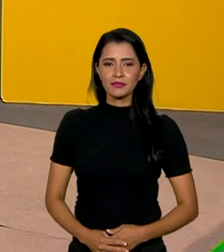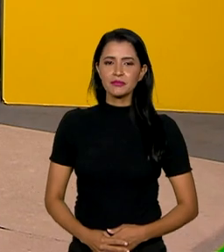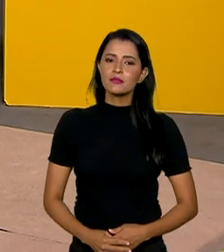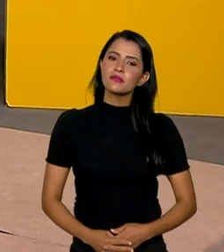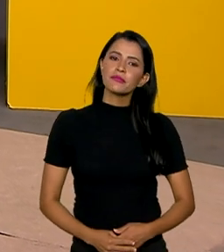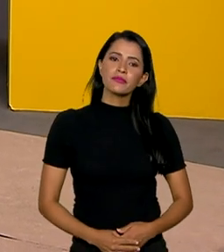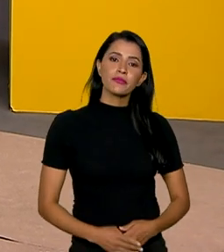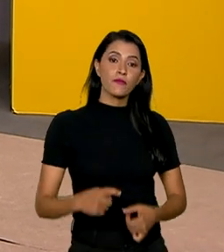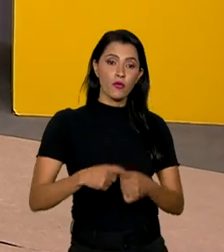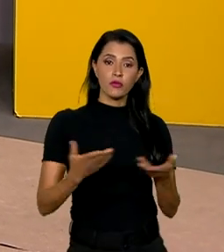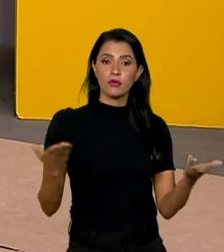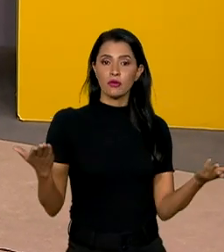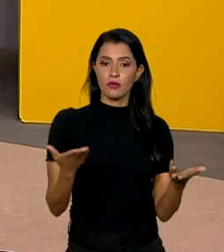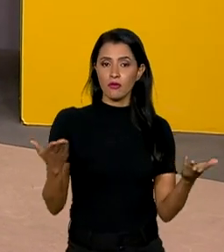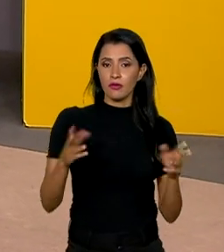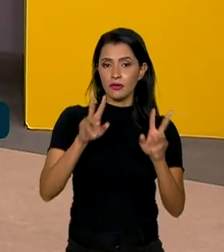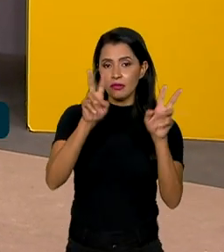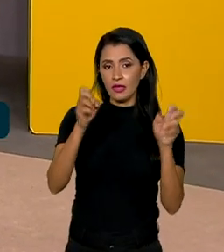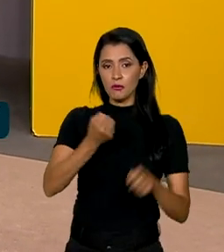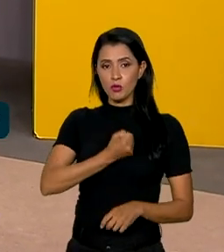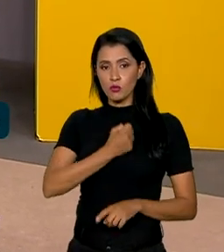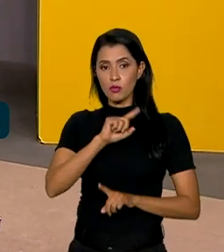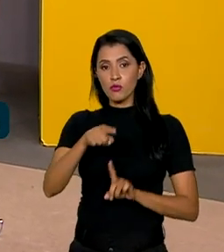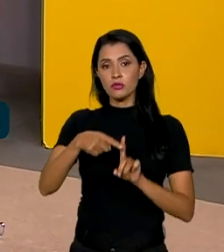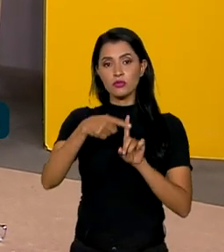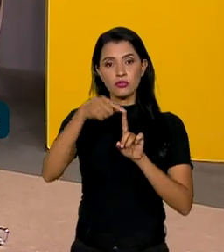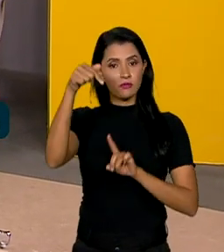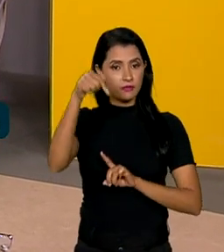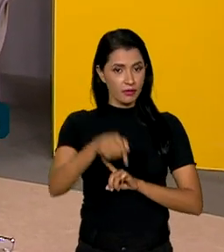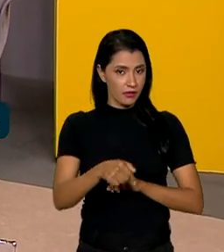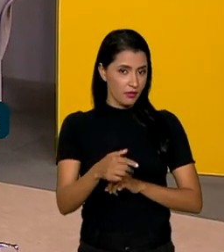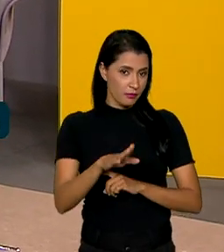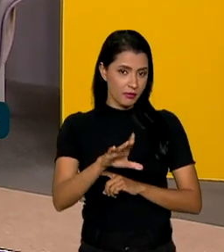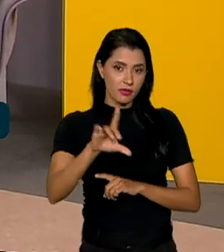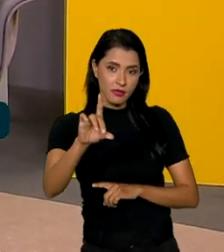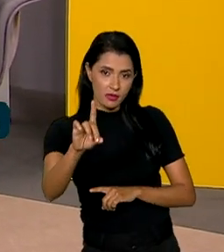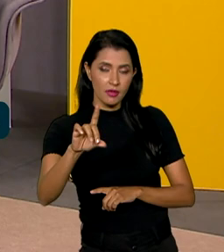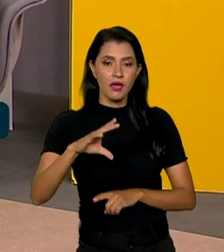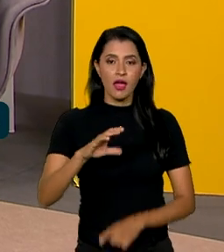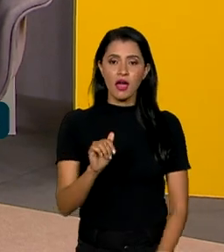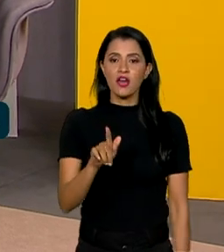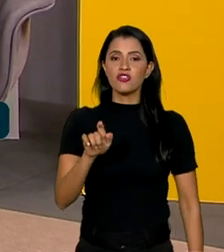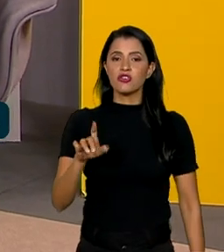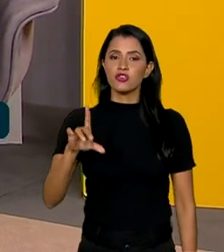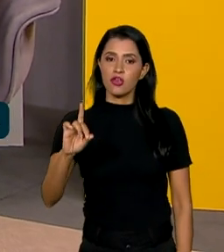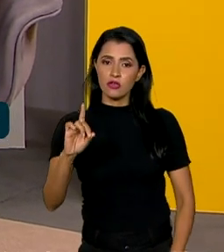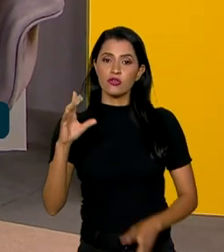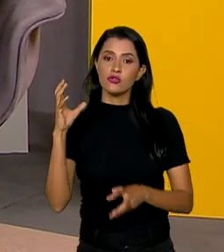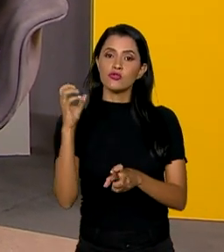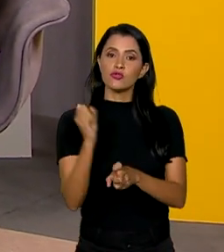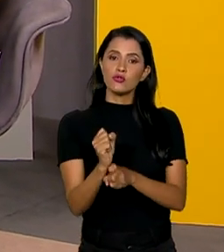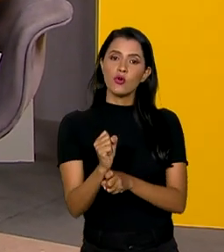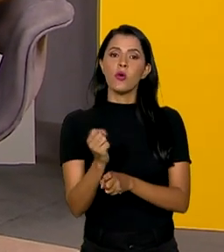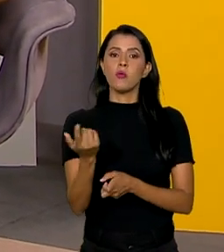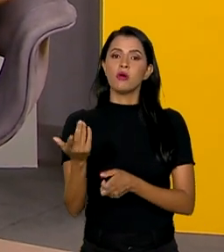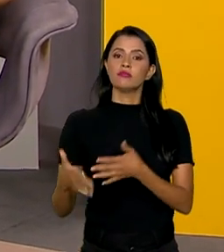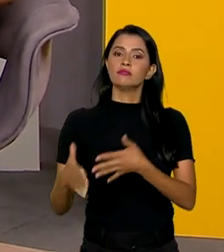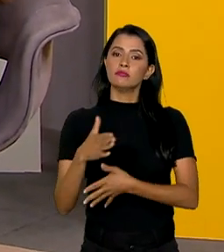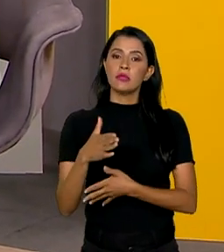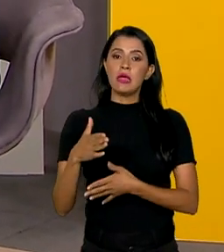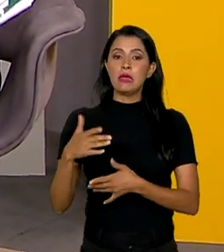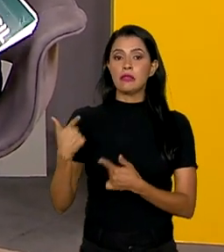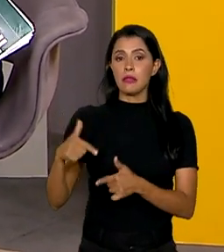A gente volta falando de números positivos aqui no Brasil em Dia. O Cagé, de cadastro que mede o nível de emprego formal no país,